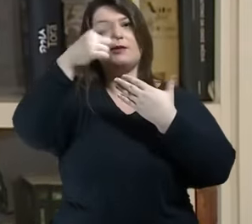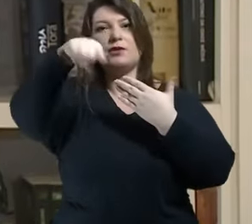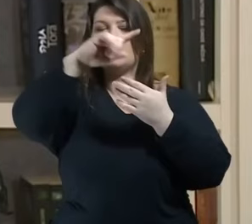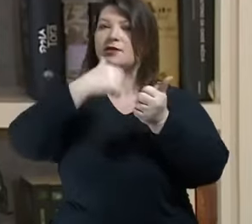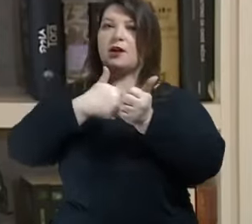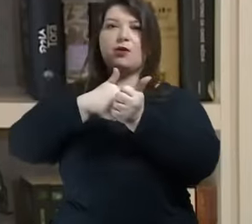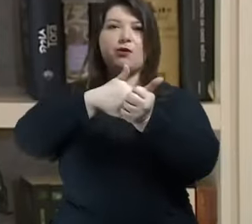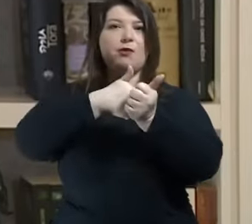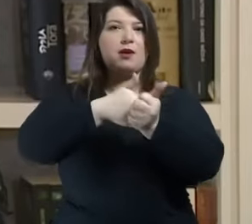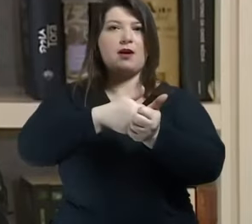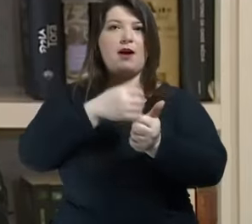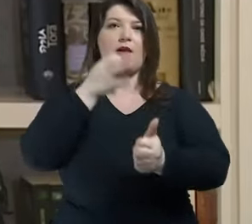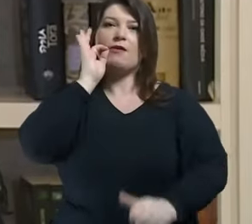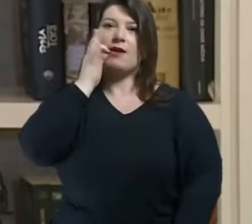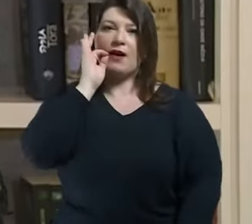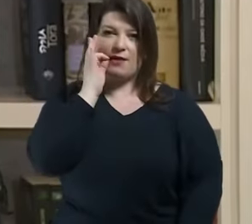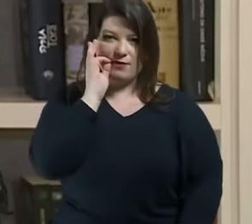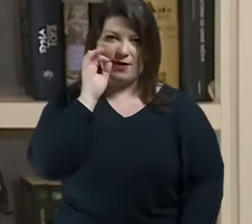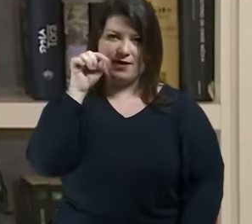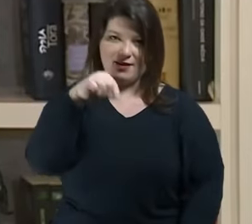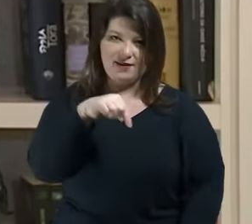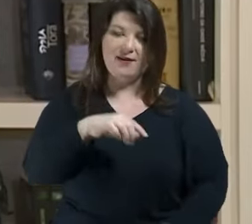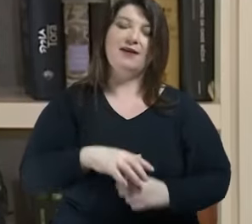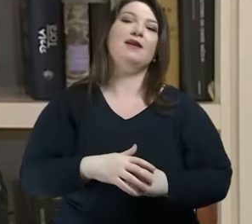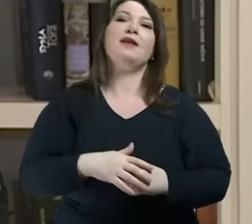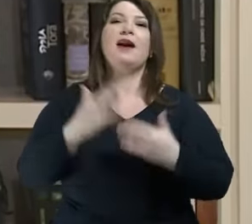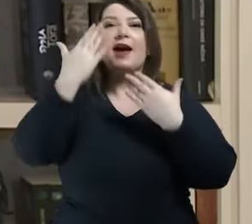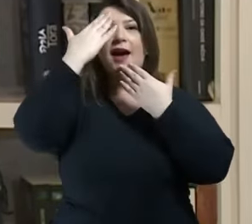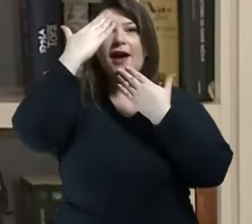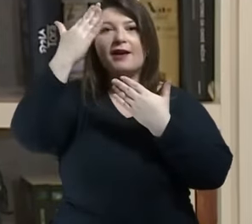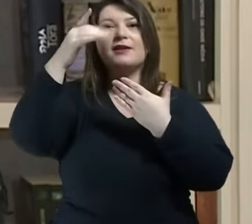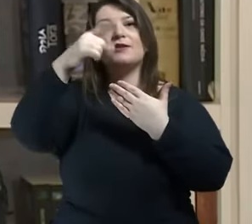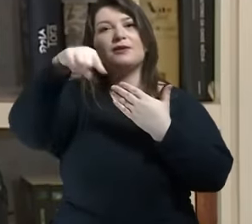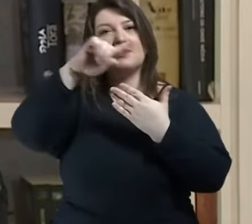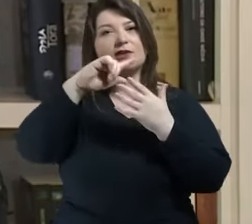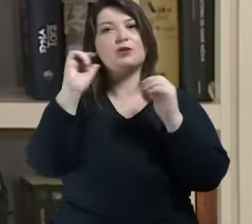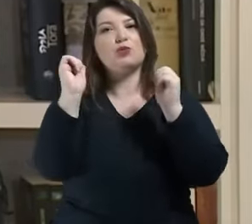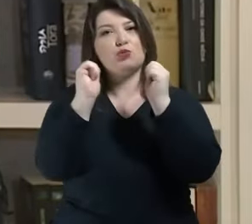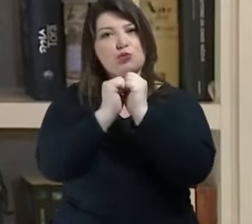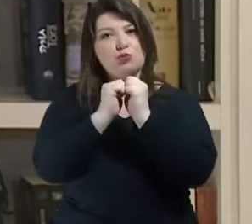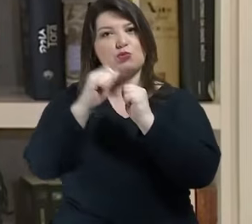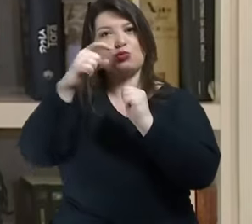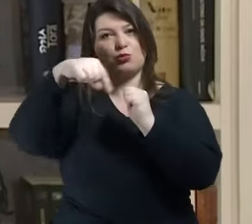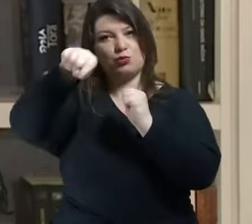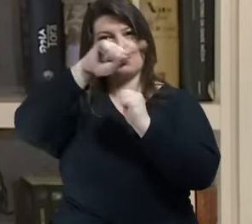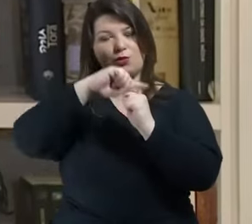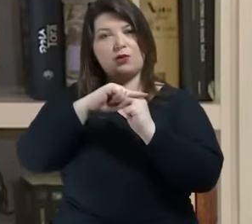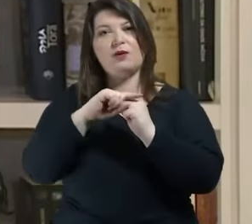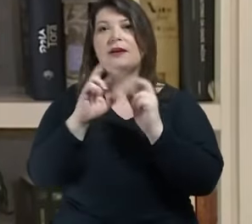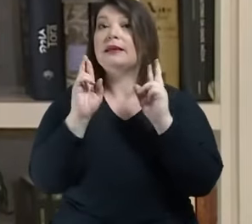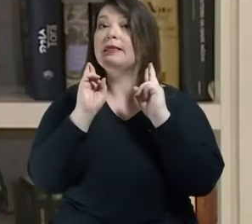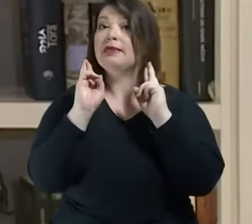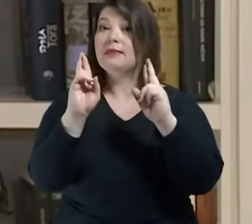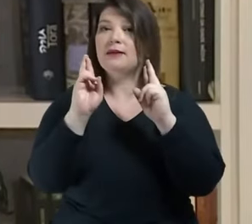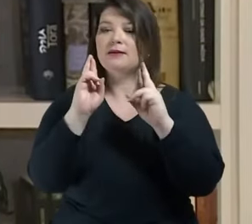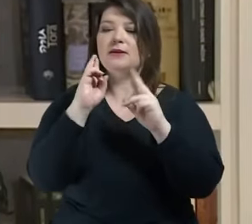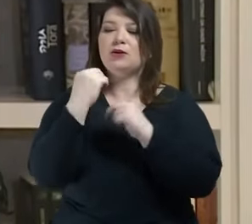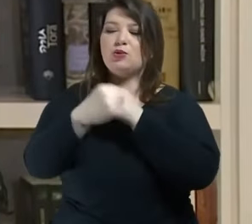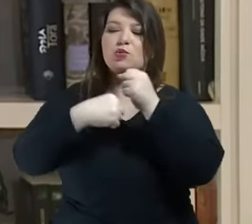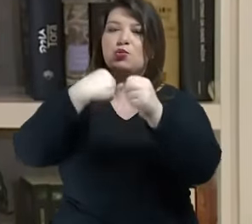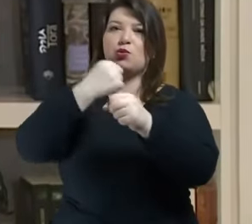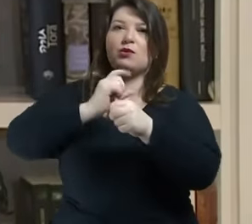agradeço a quem esteve aqui conosco e desejo um ano bem melhor o ano que vem